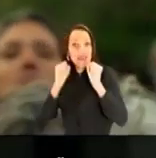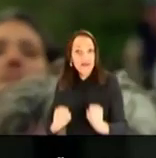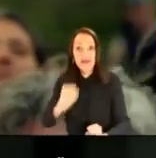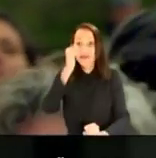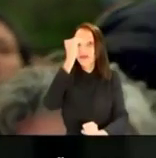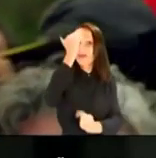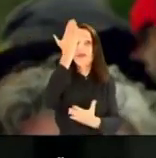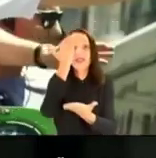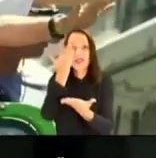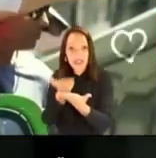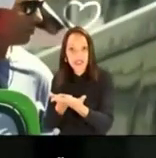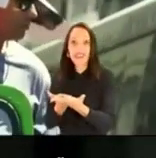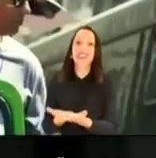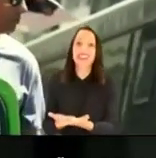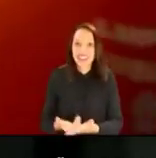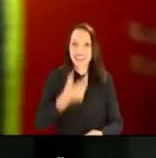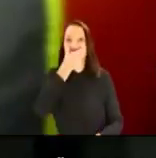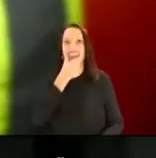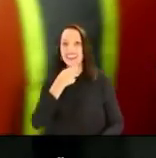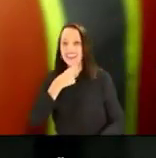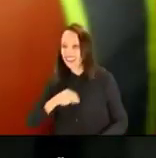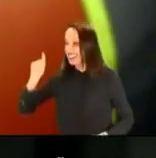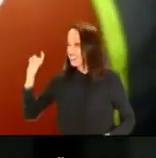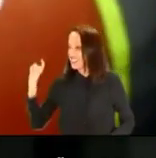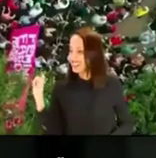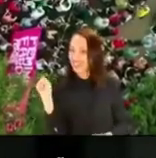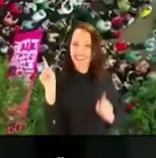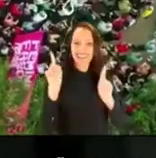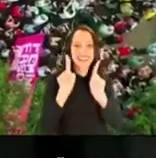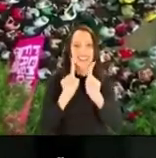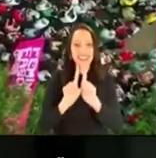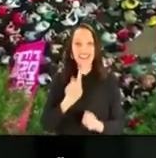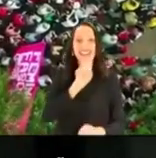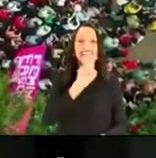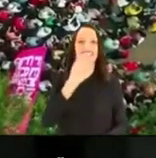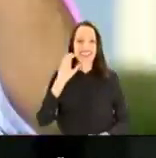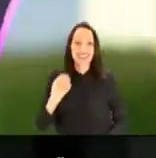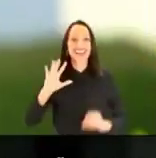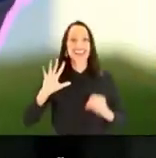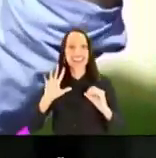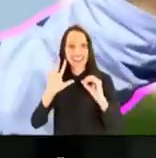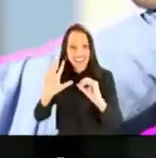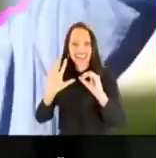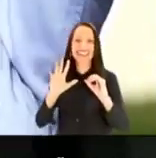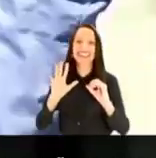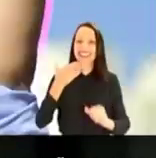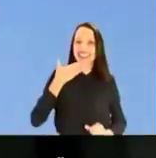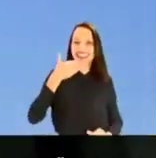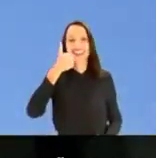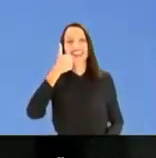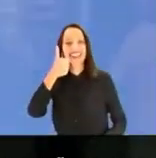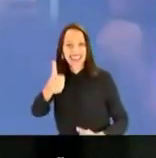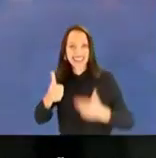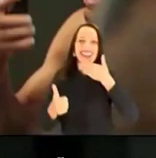Pode acreditar, é bolos, Marta, é cinquenta. Pra São Paulo